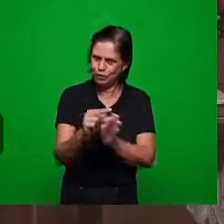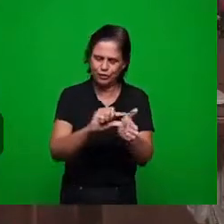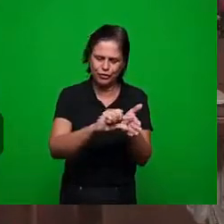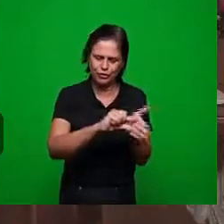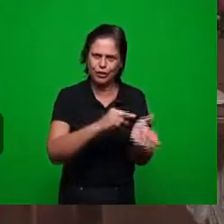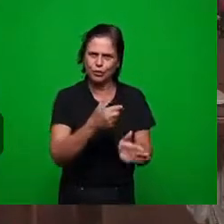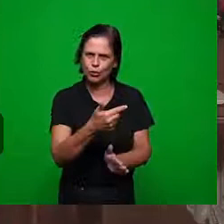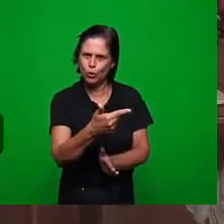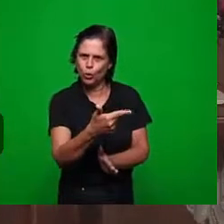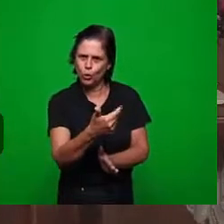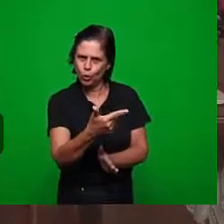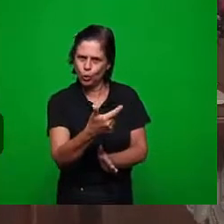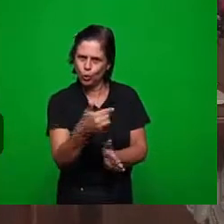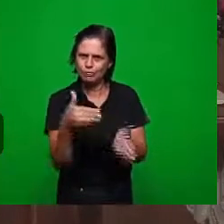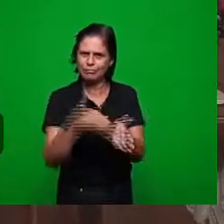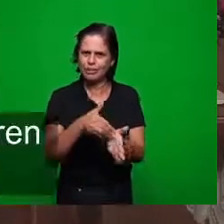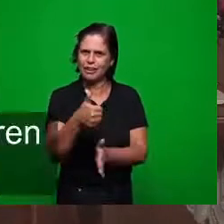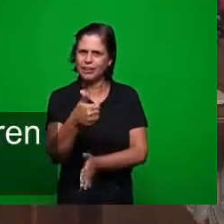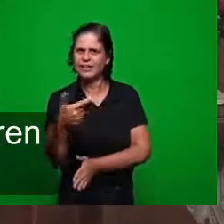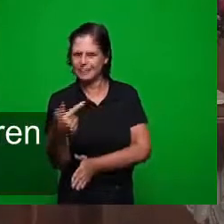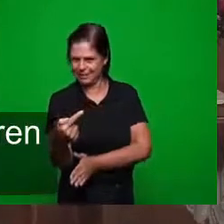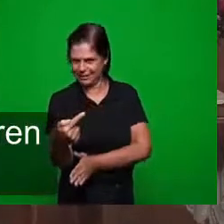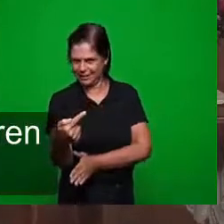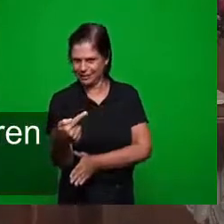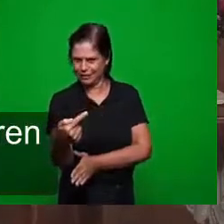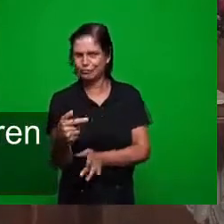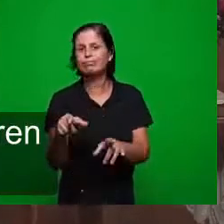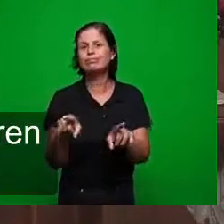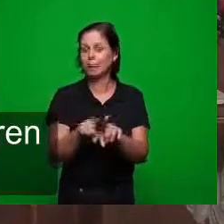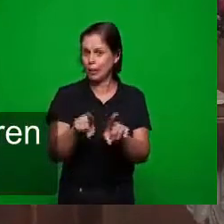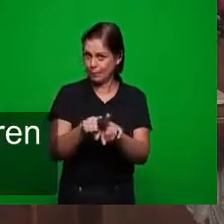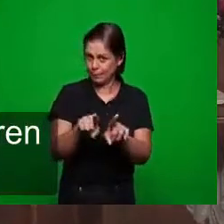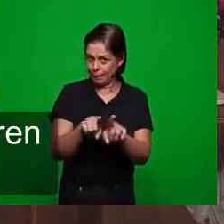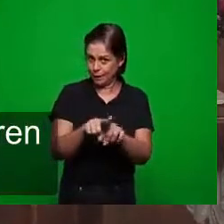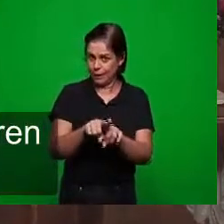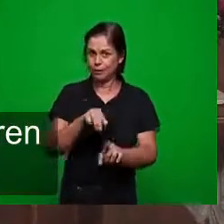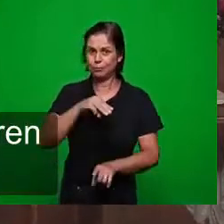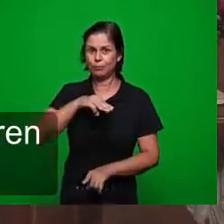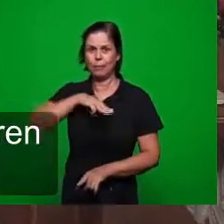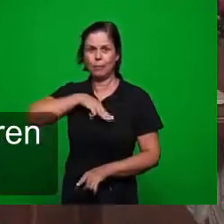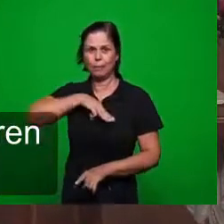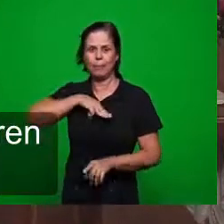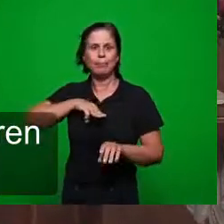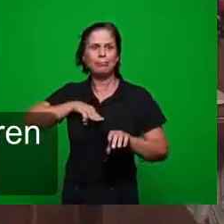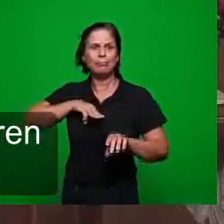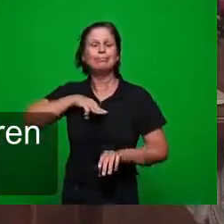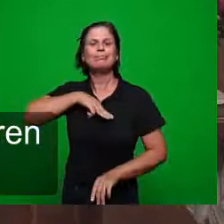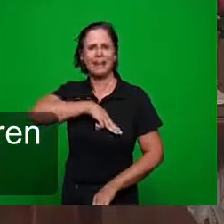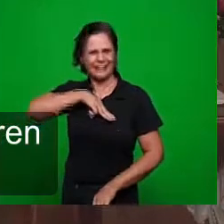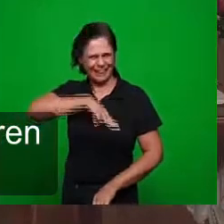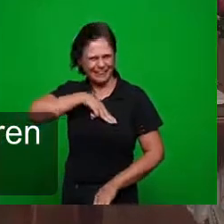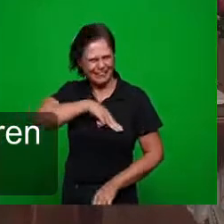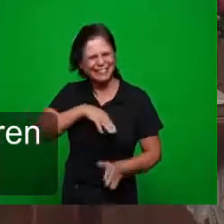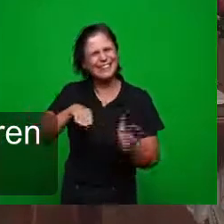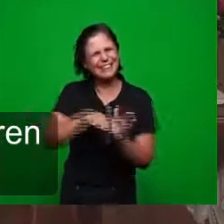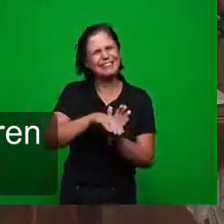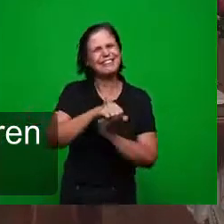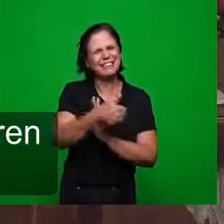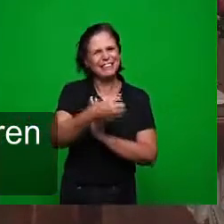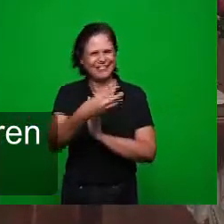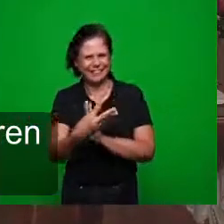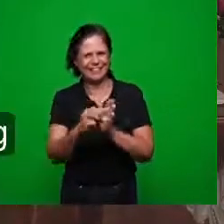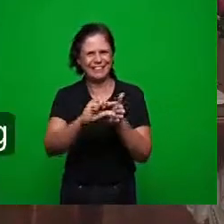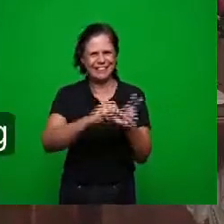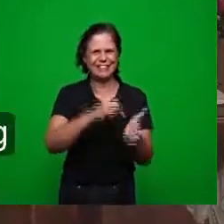12 ao versículo 17 e paralelamente também o Mateus capítulo 13, versículos 31 e 32